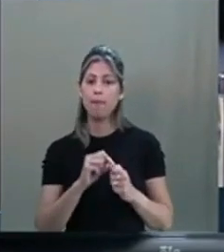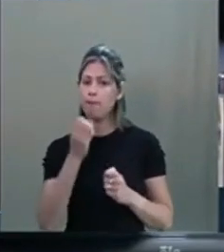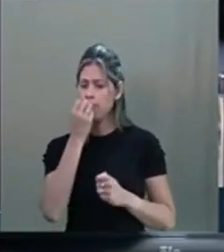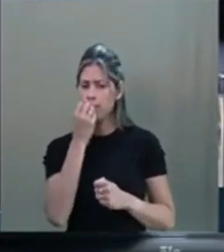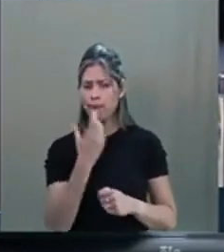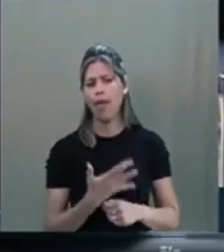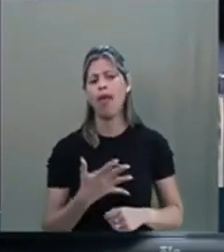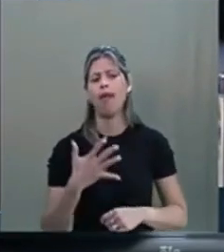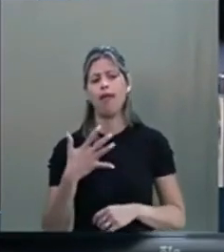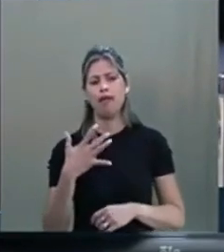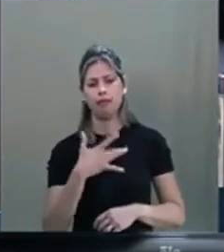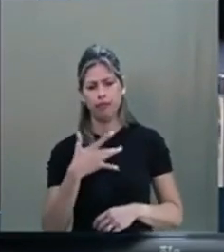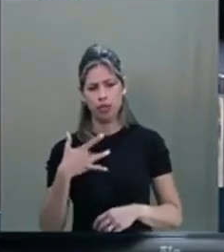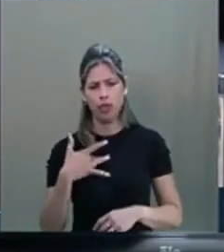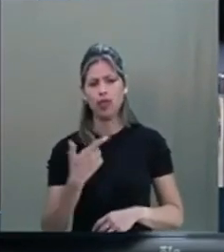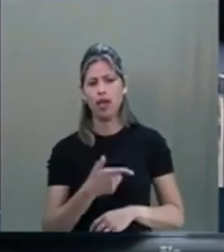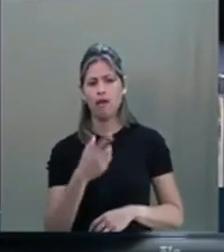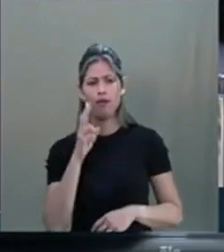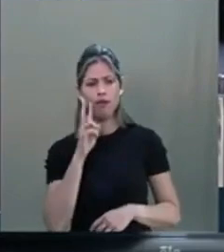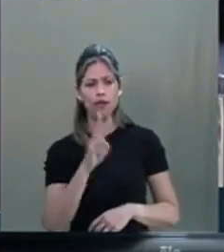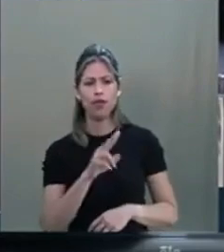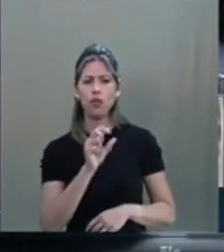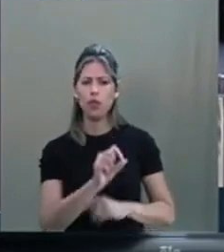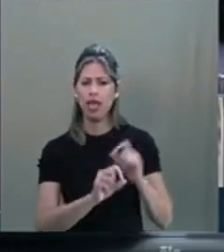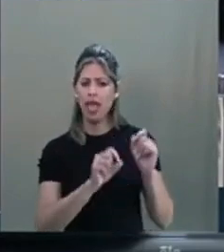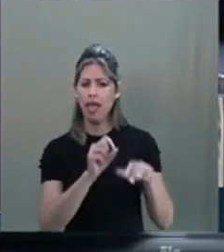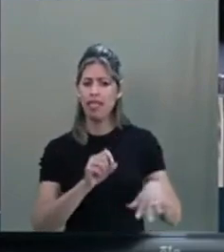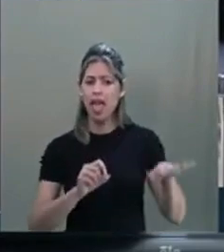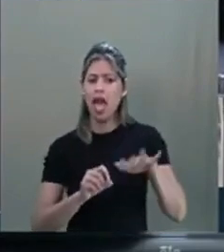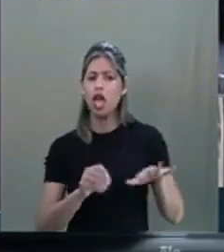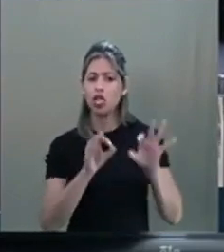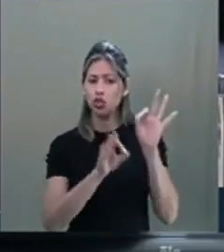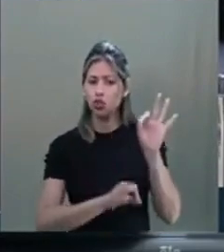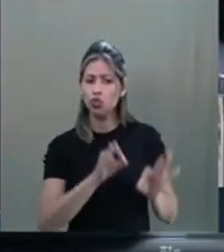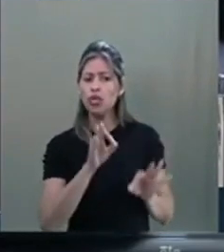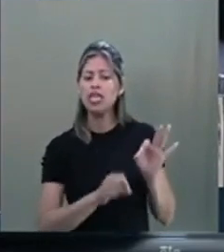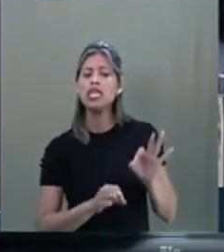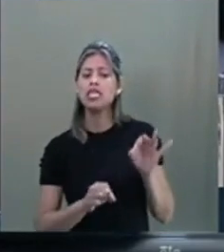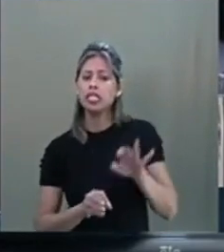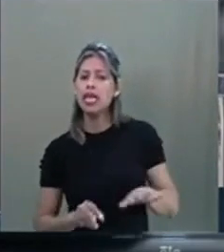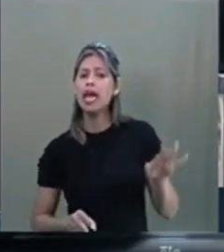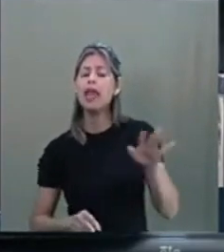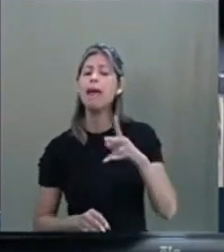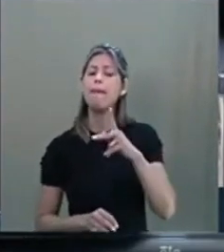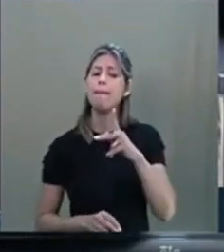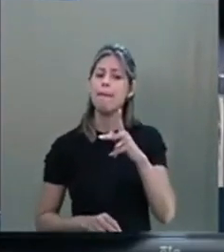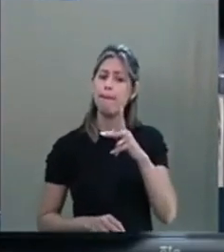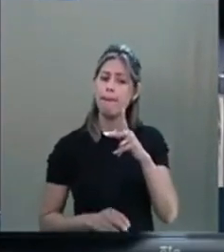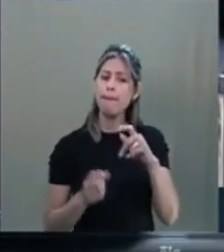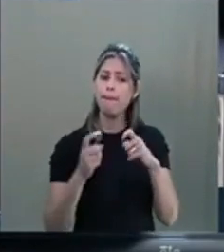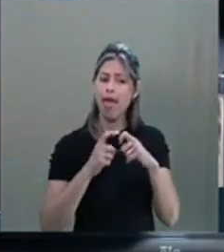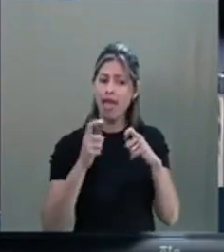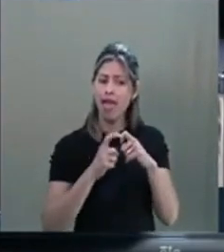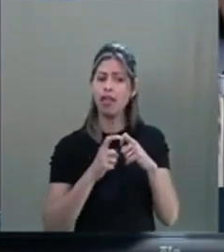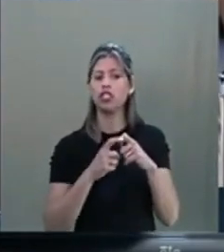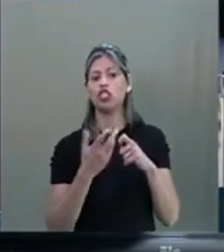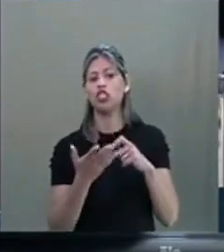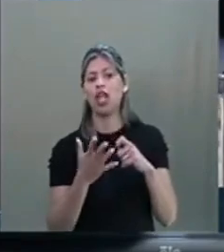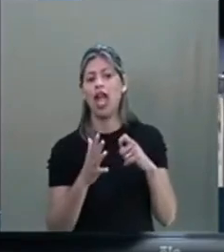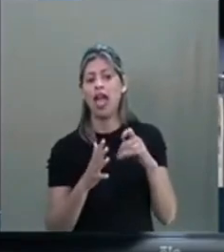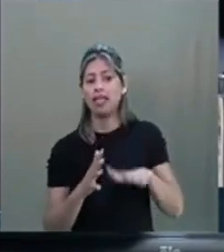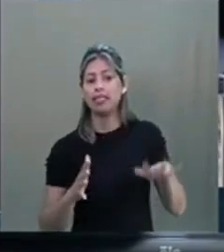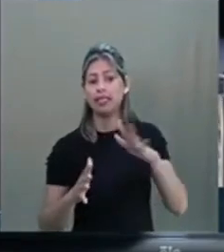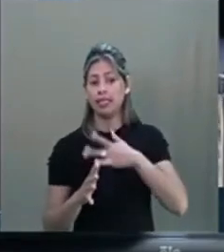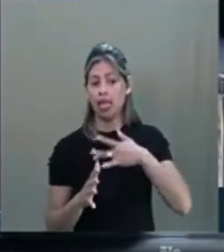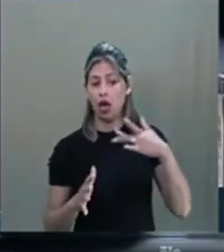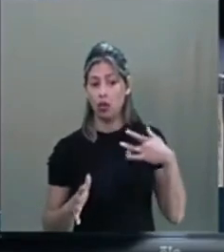saudável, e a gente está vendo aqui na área jurídica, na área médica, saúde, enfim, a gente